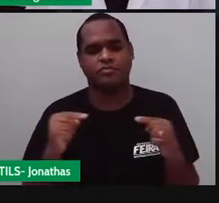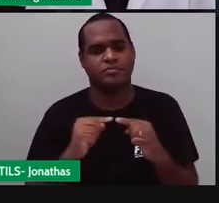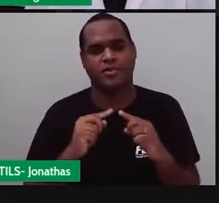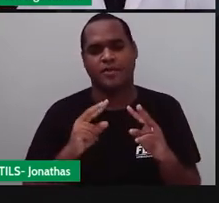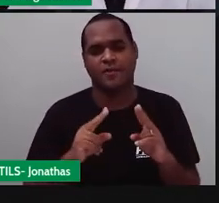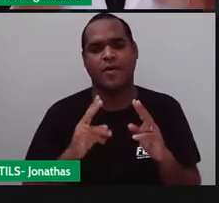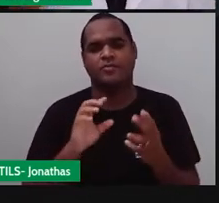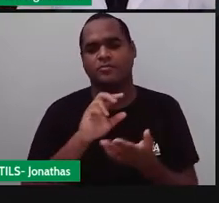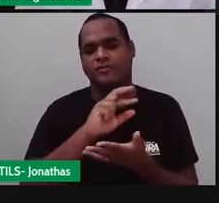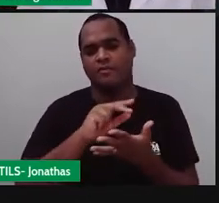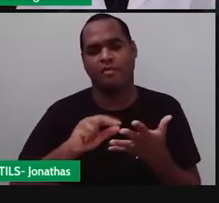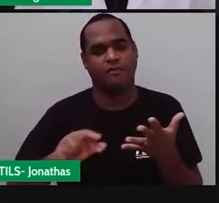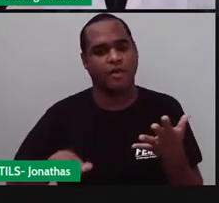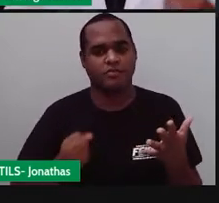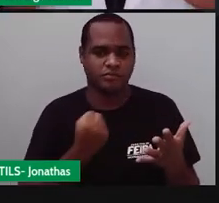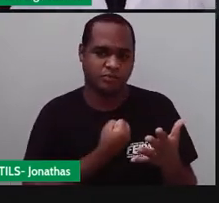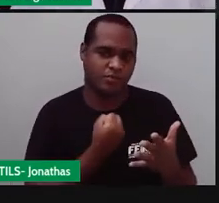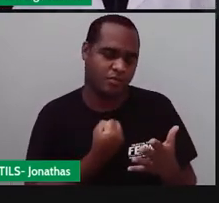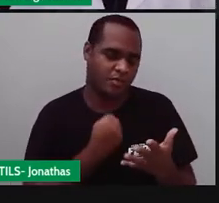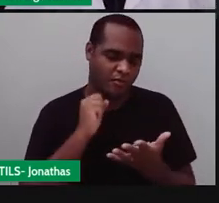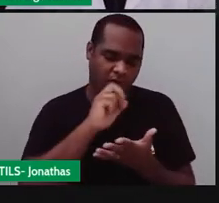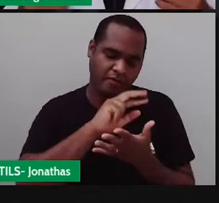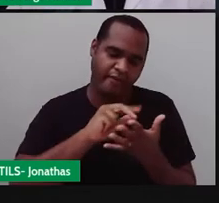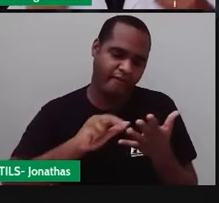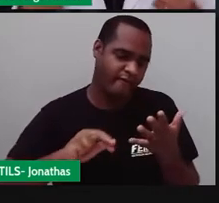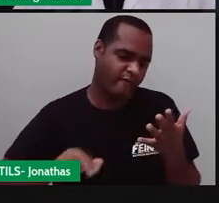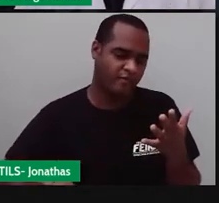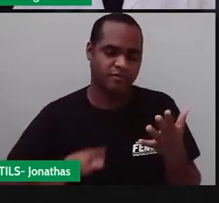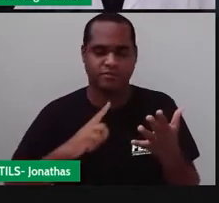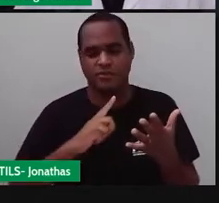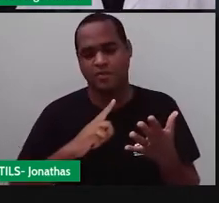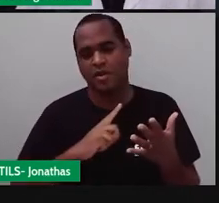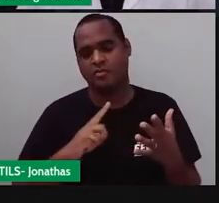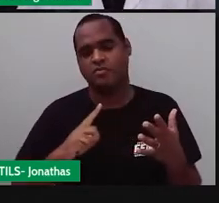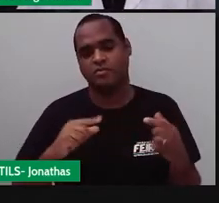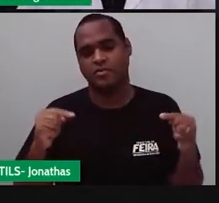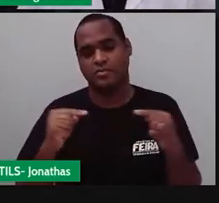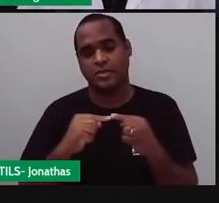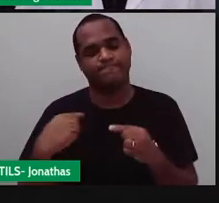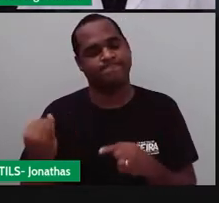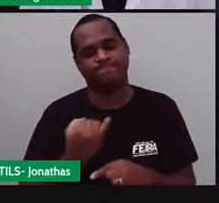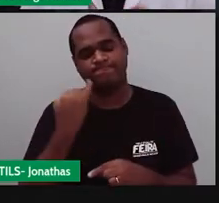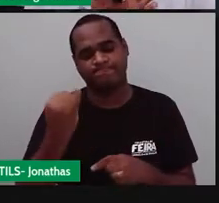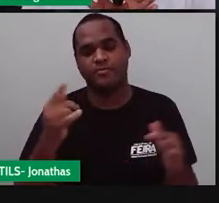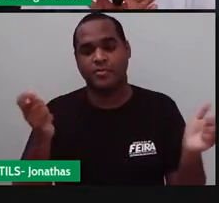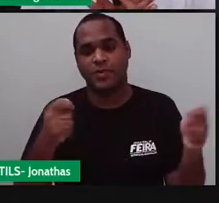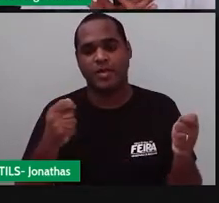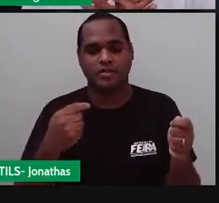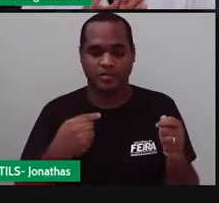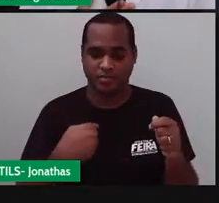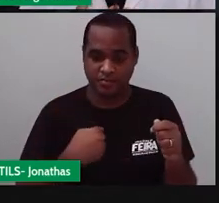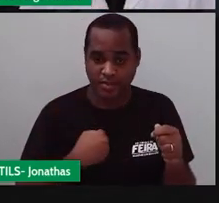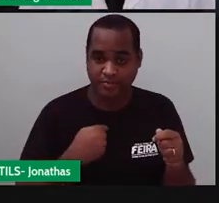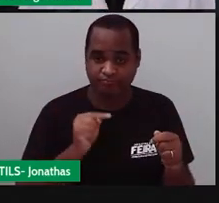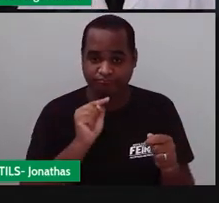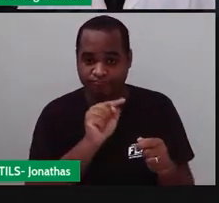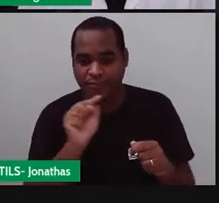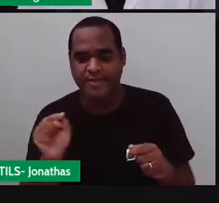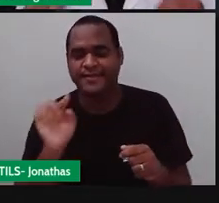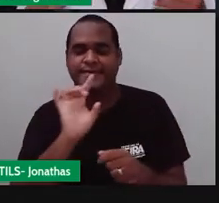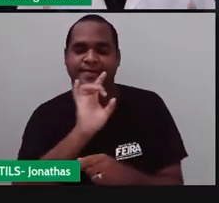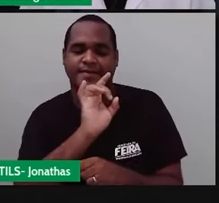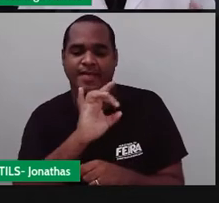muito, muito, muito, muitíssimos importantes para mim, para você,